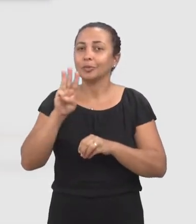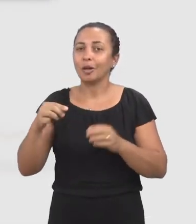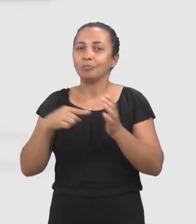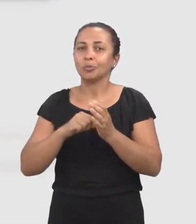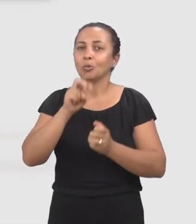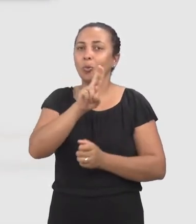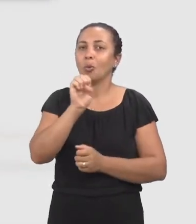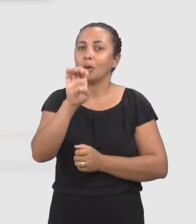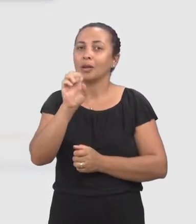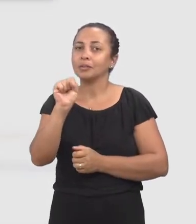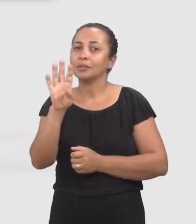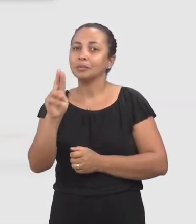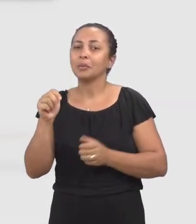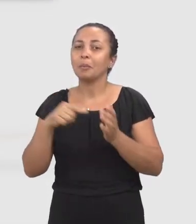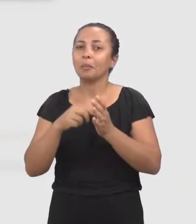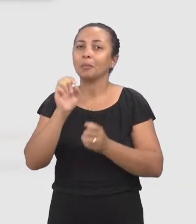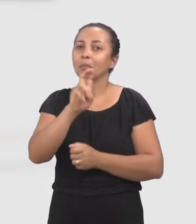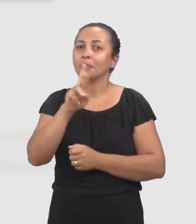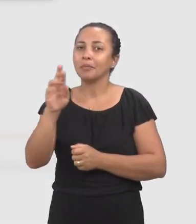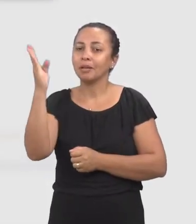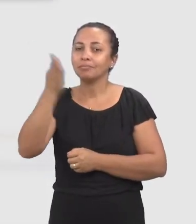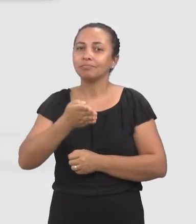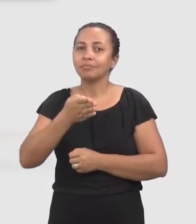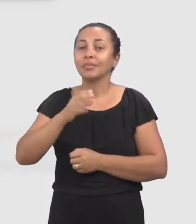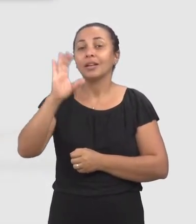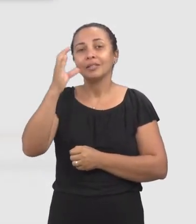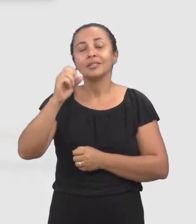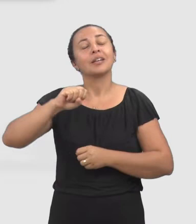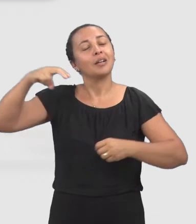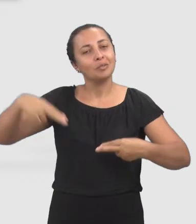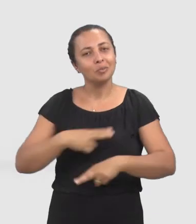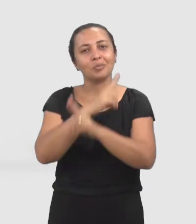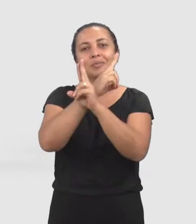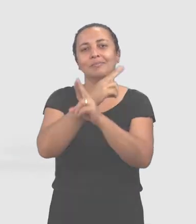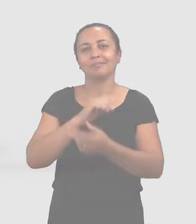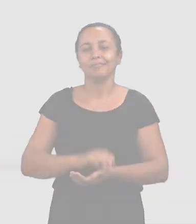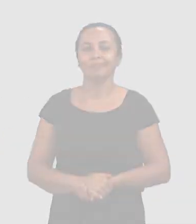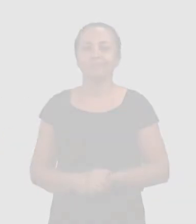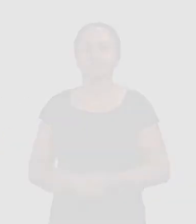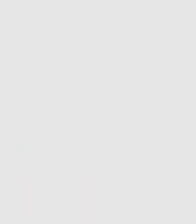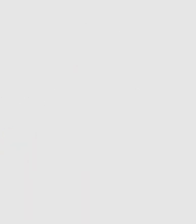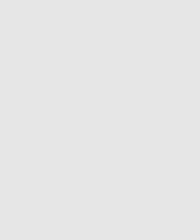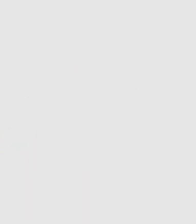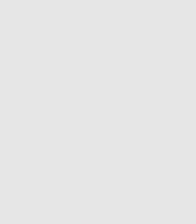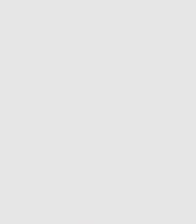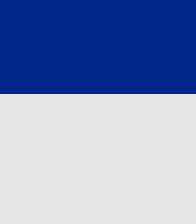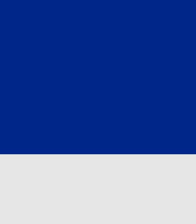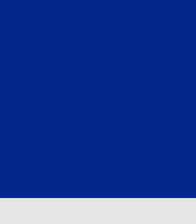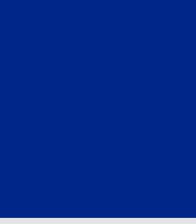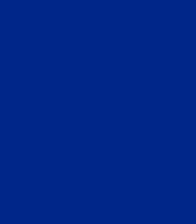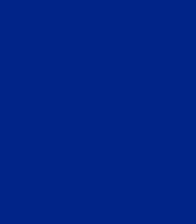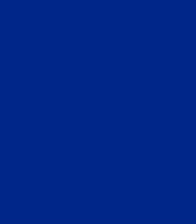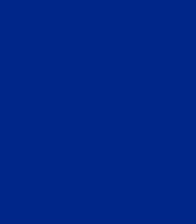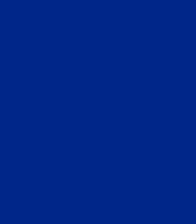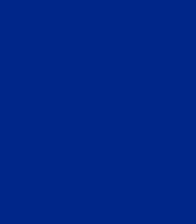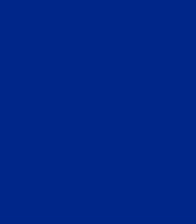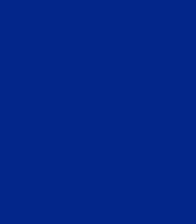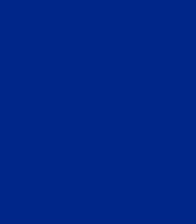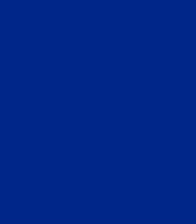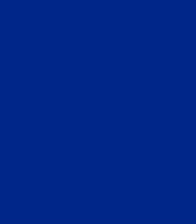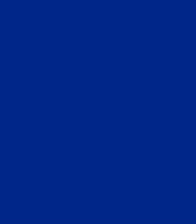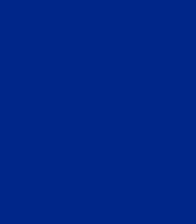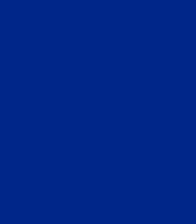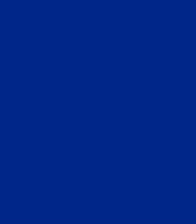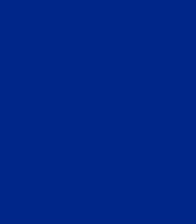.uesb.br barra ciência na UESB Acesse.uesb.com